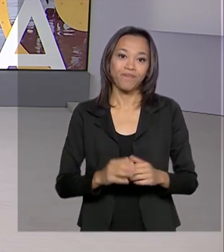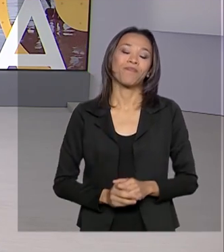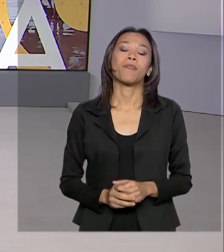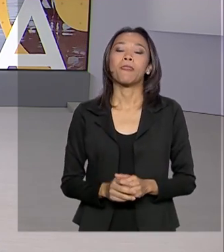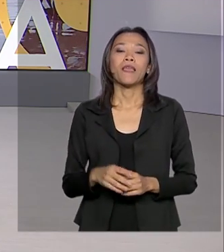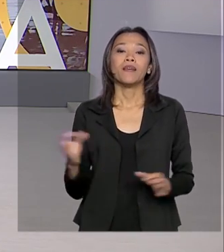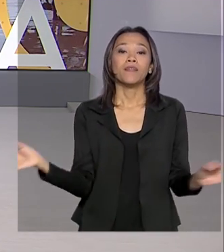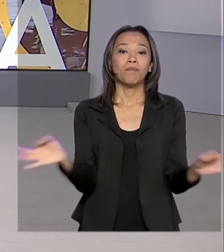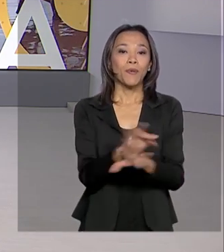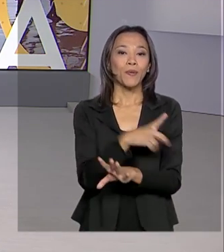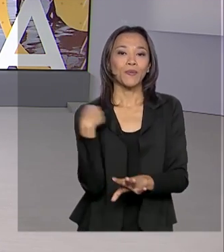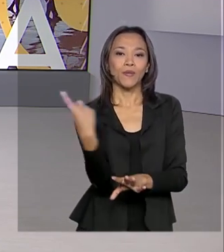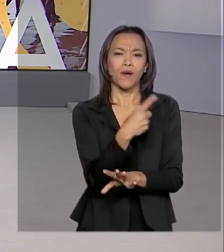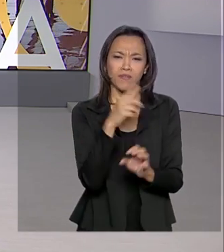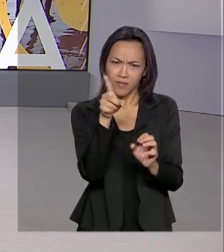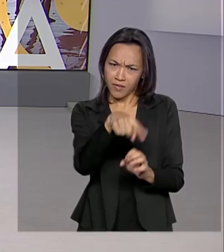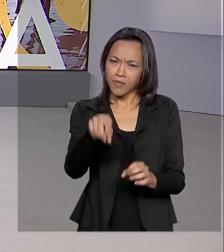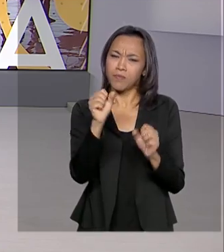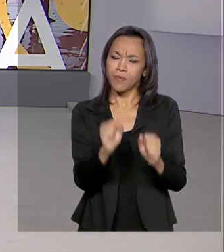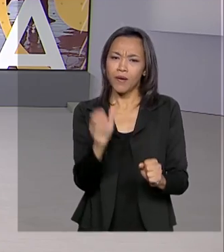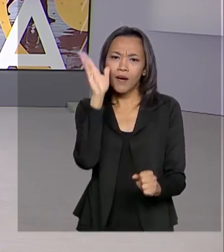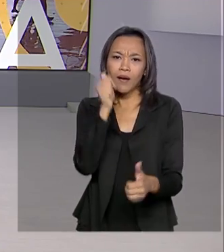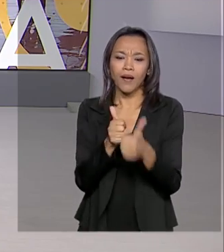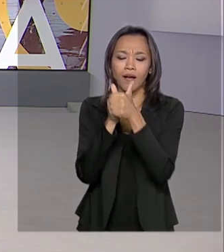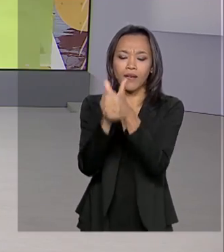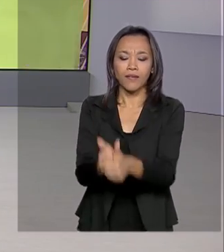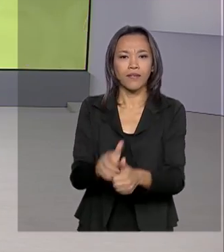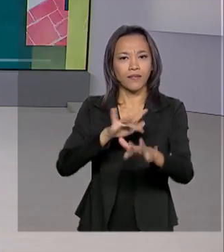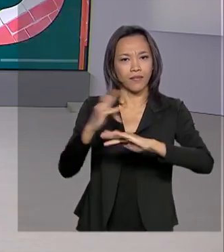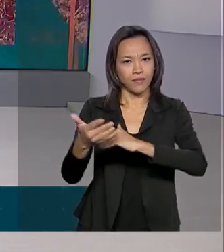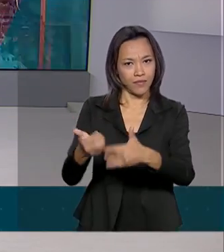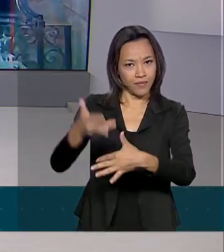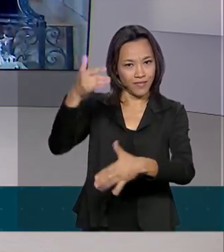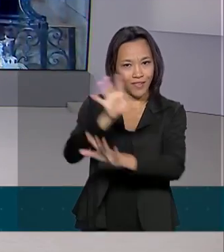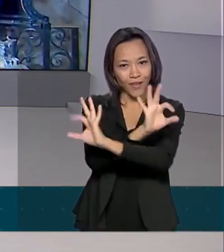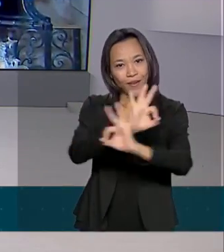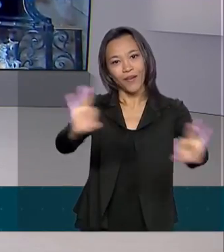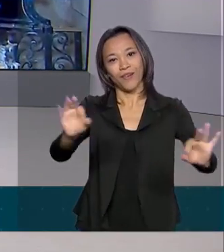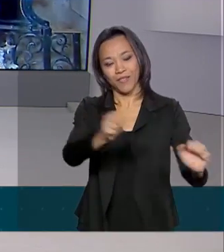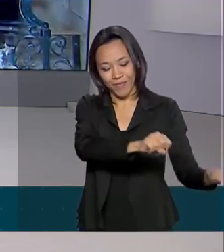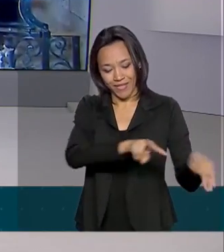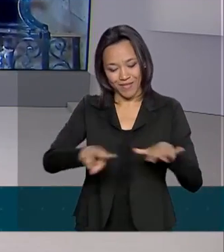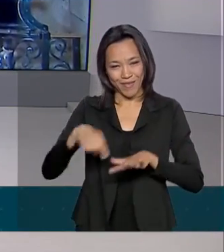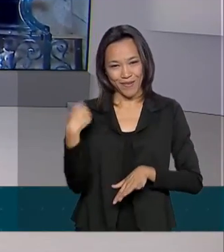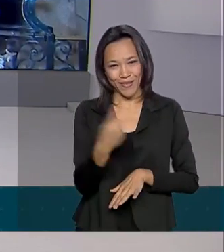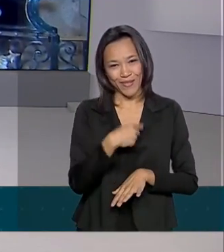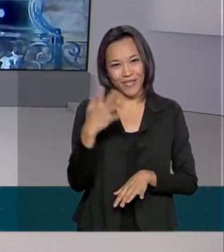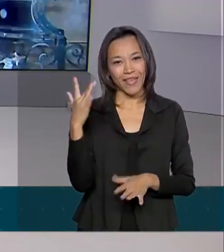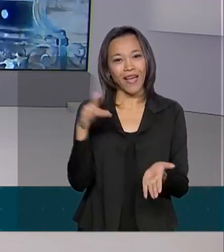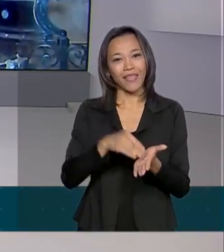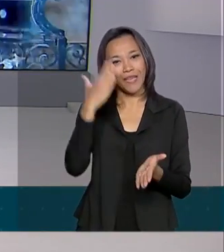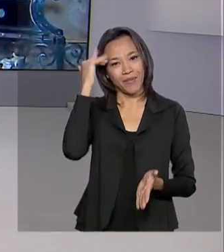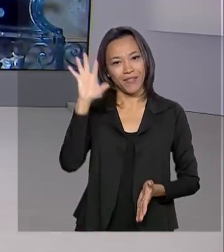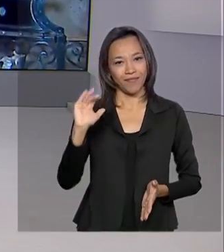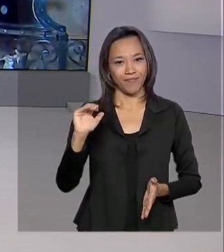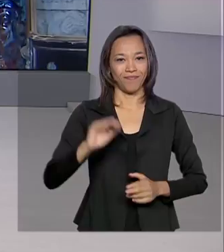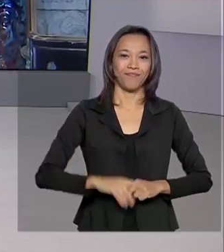Brasil em Dia fica por aqui. Você pode nos acompanhar também pelas redes sociais. Ótima semana para a gente. Até amanhã. Tchau, tchau.